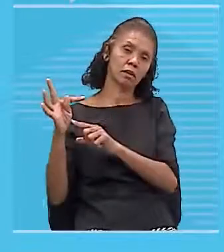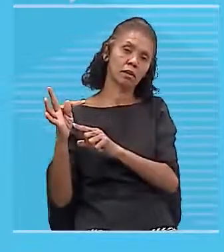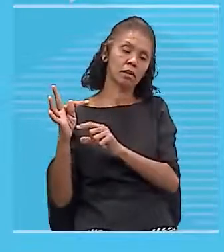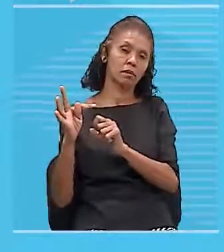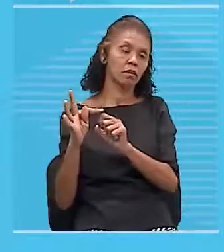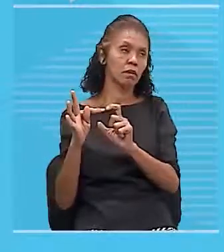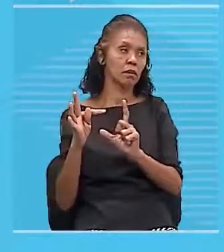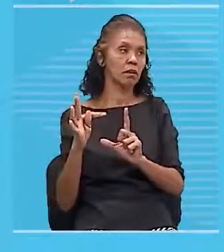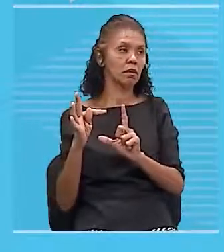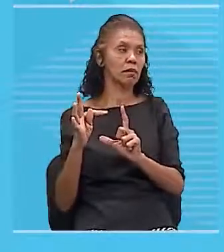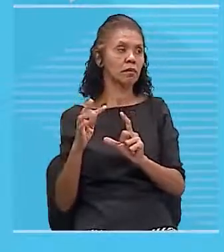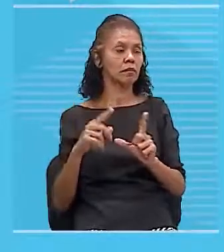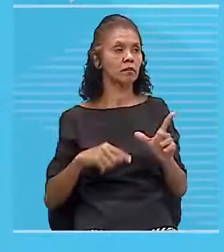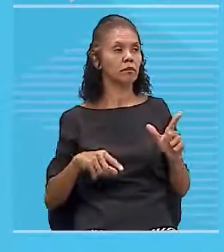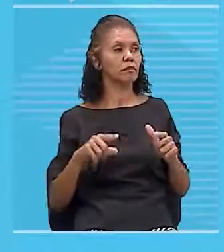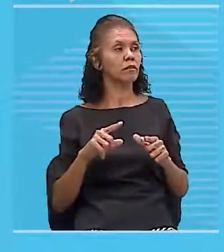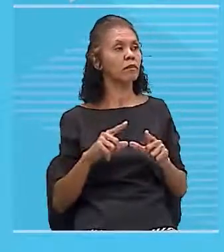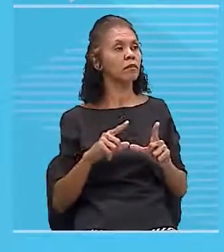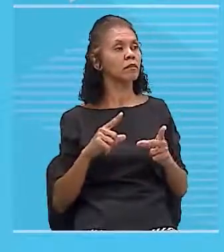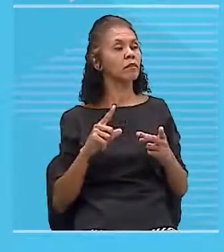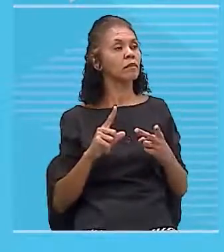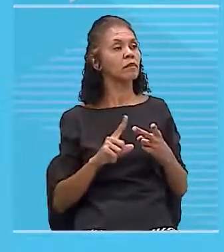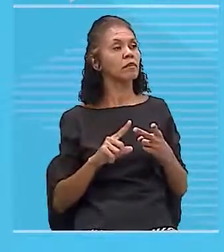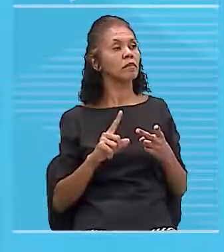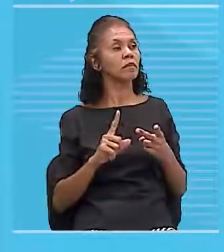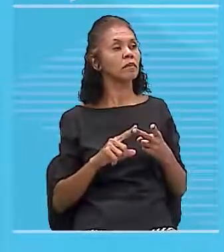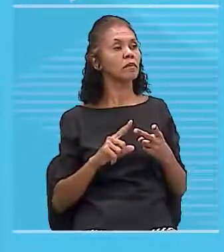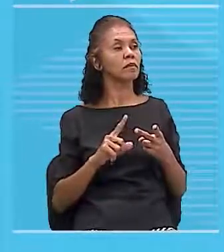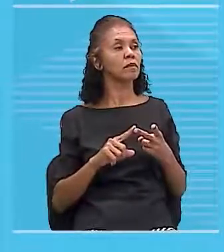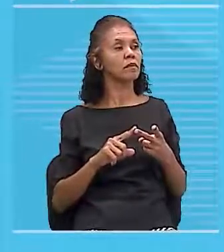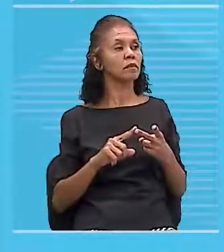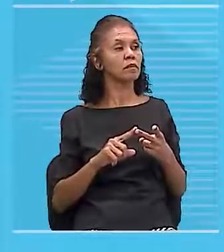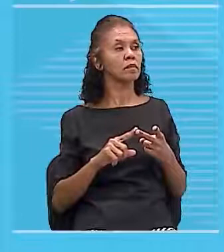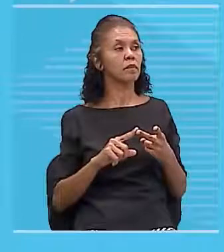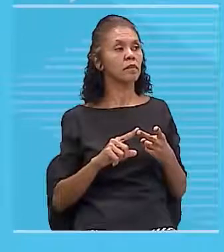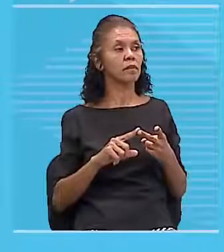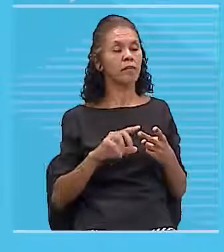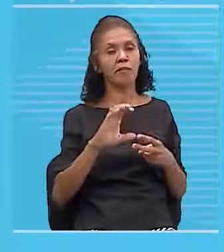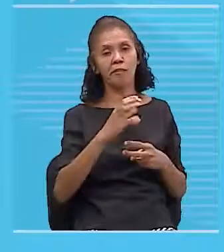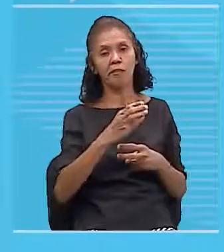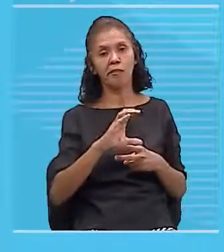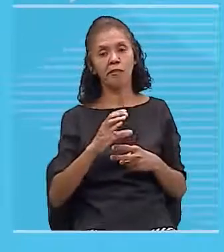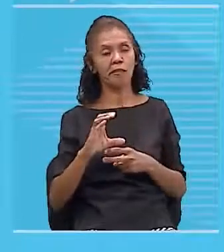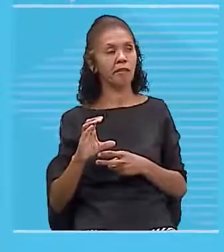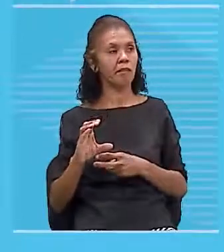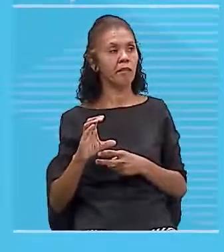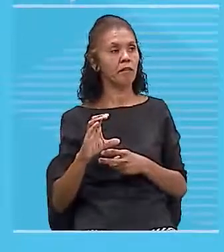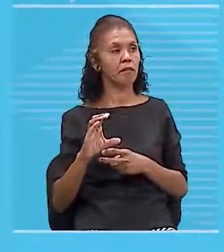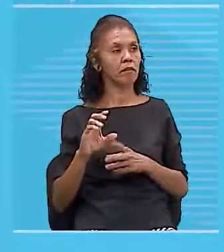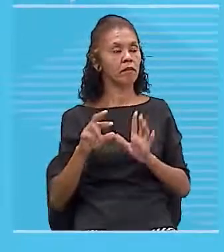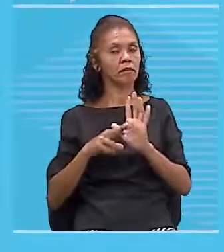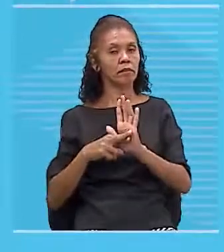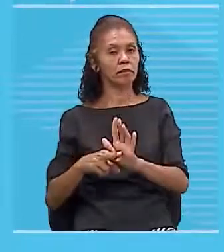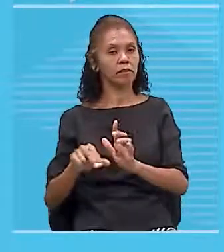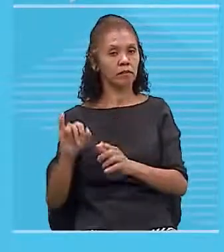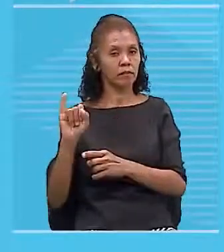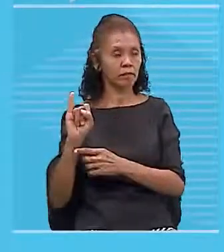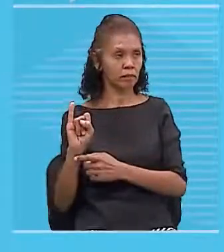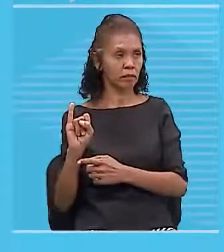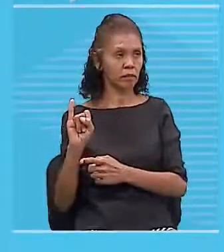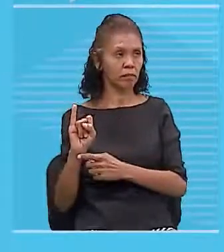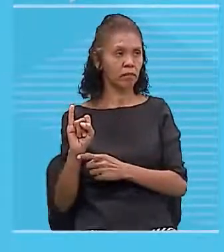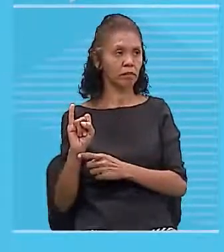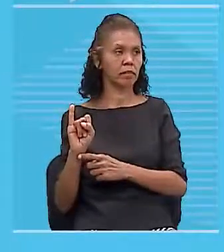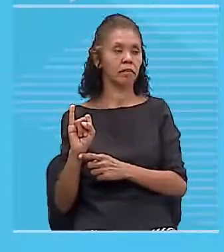Corrente elétrica I, jovens. Corrente elétrica I. A gente já sabe que a unidade dela é